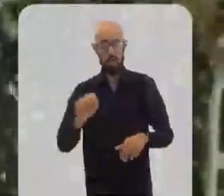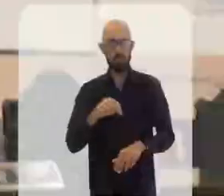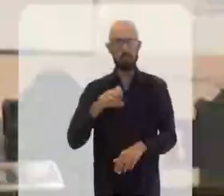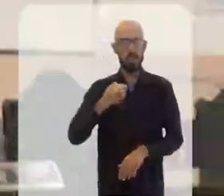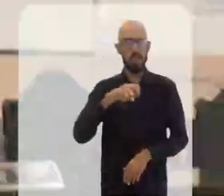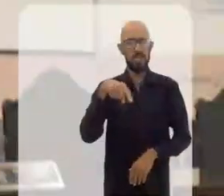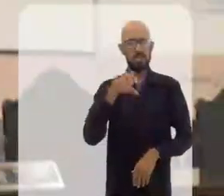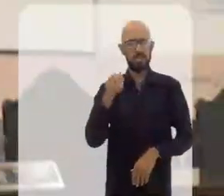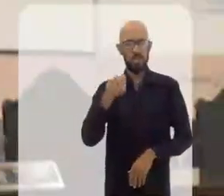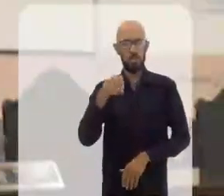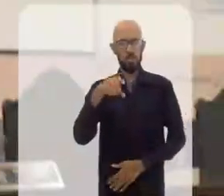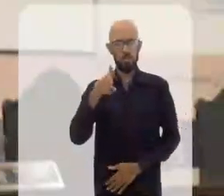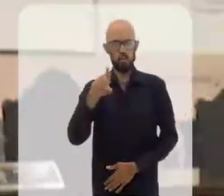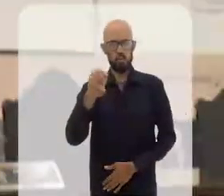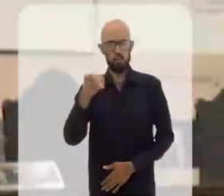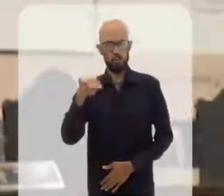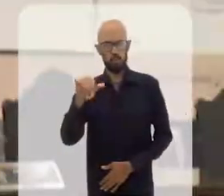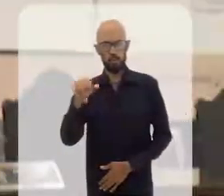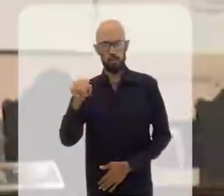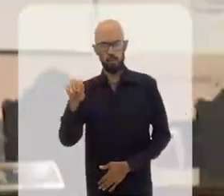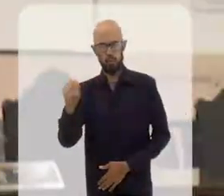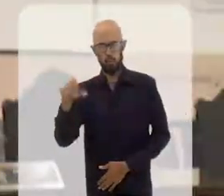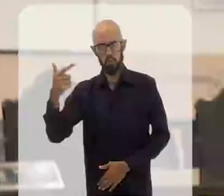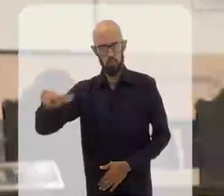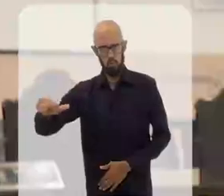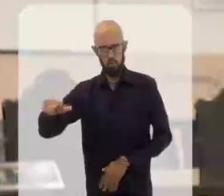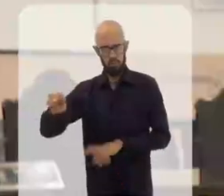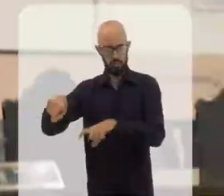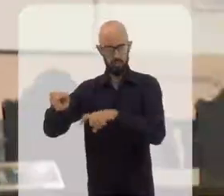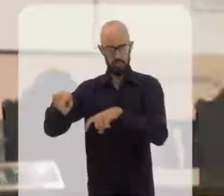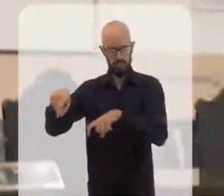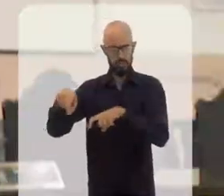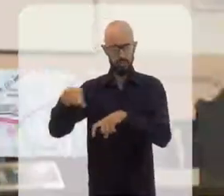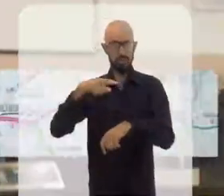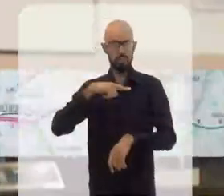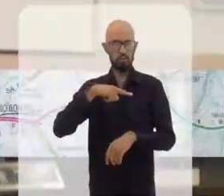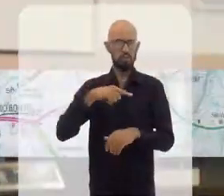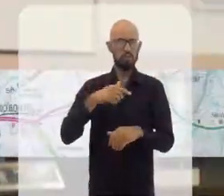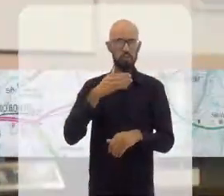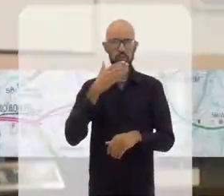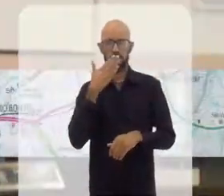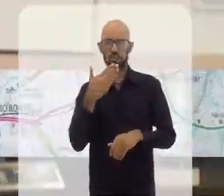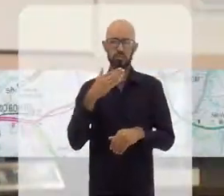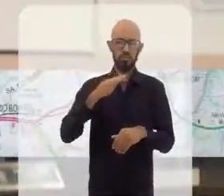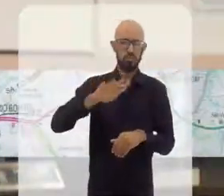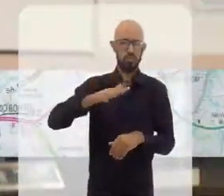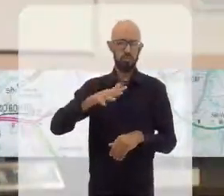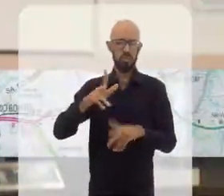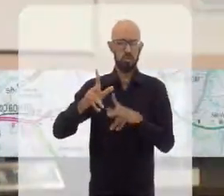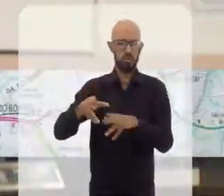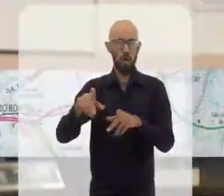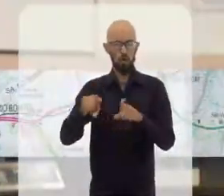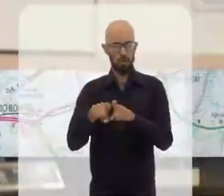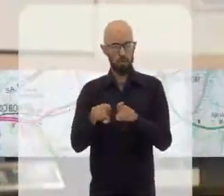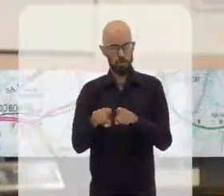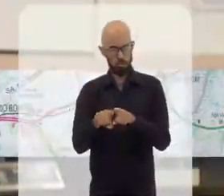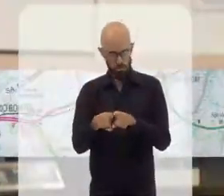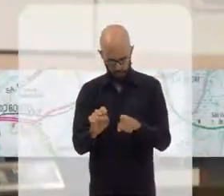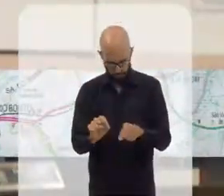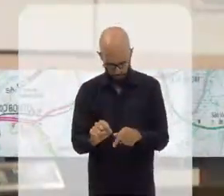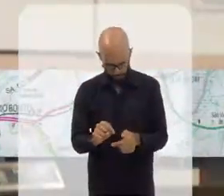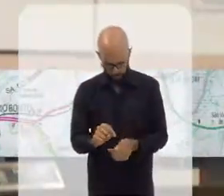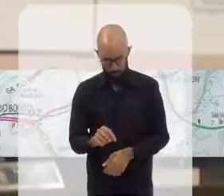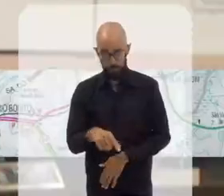região. A São Domingos, a Porto Alegre, a fazenda Conceição, a fazenda Salgada tinham quase a mesma configuração